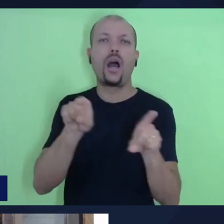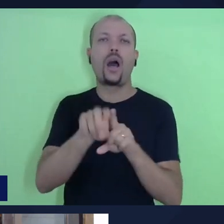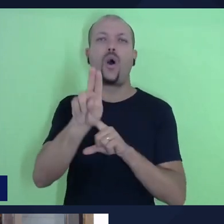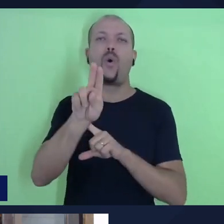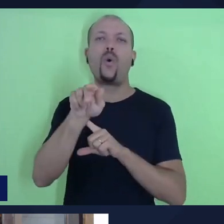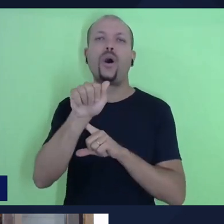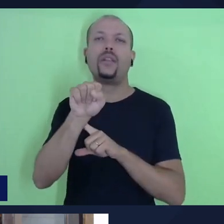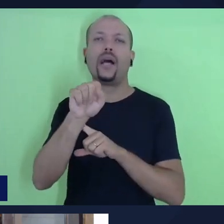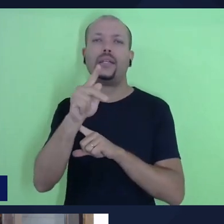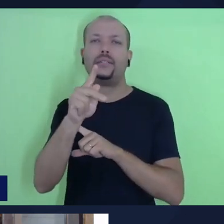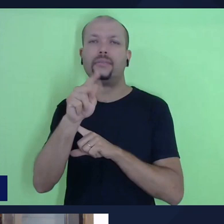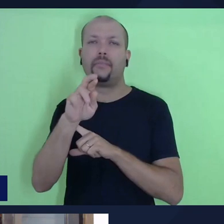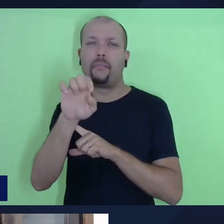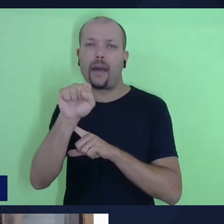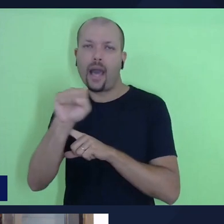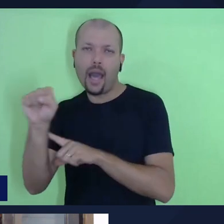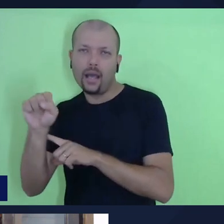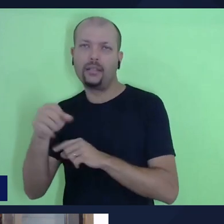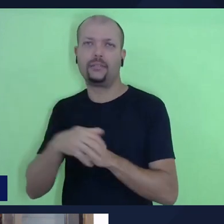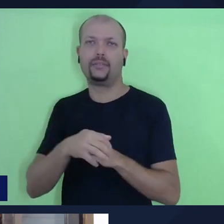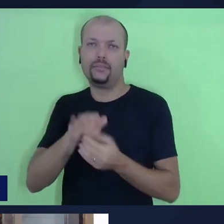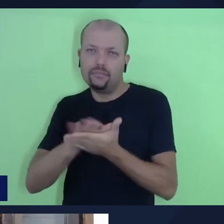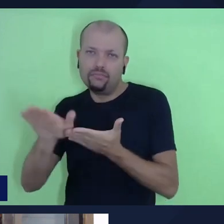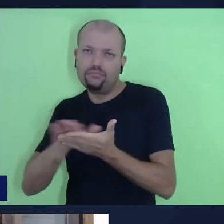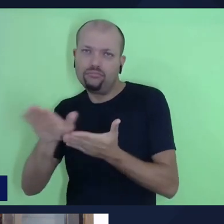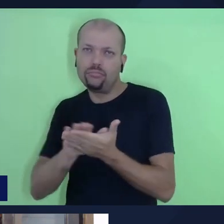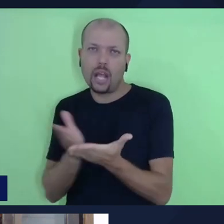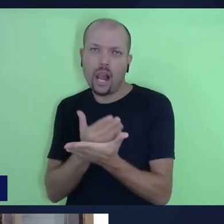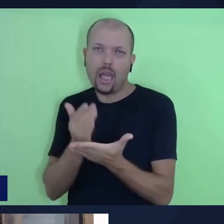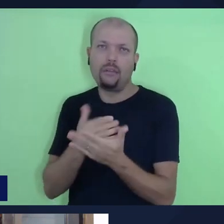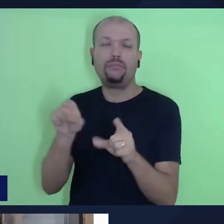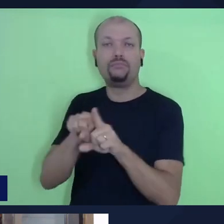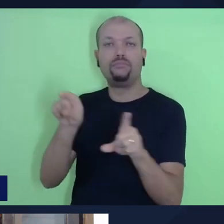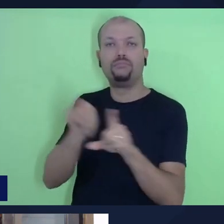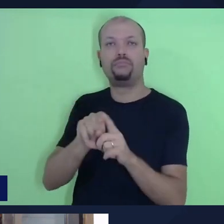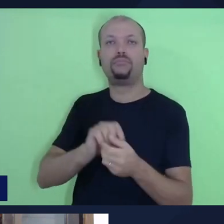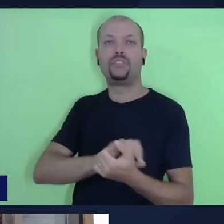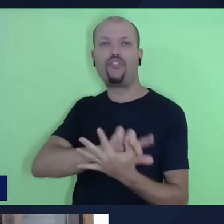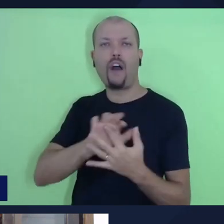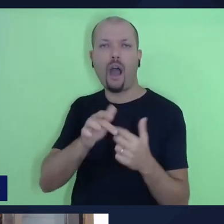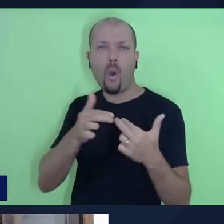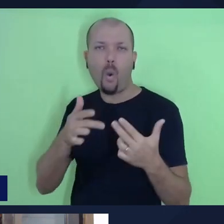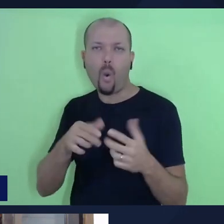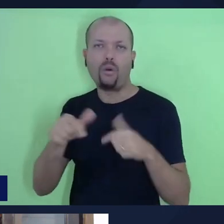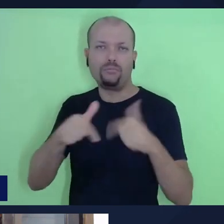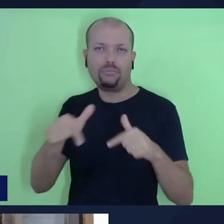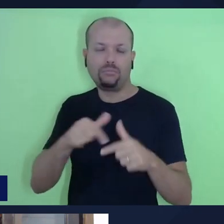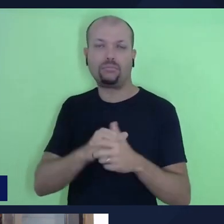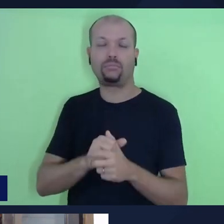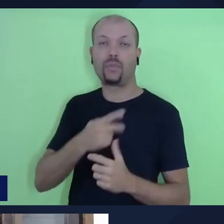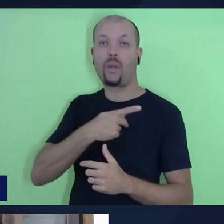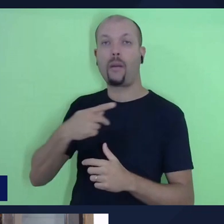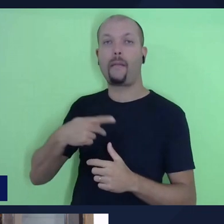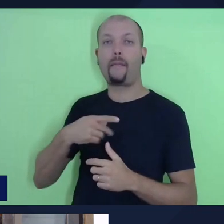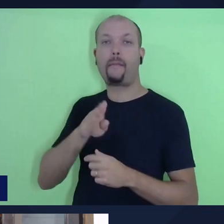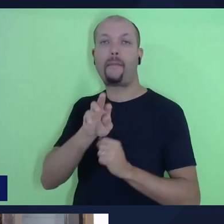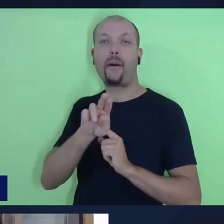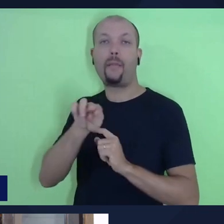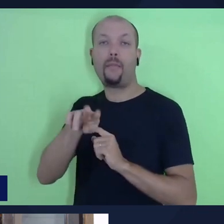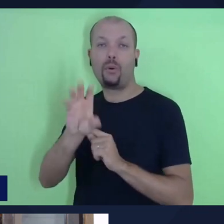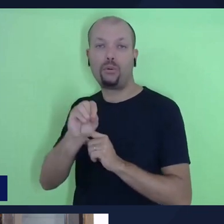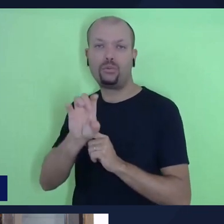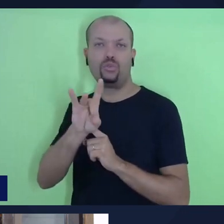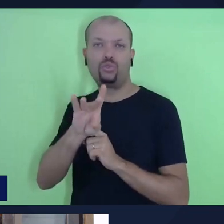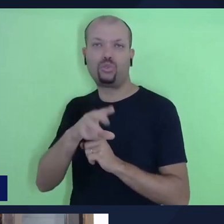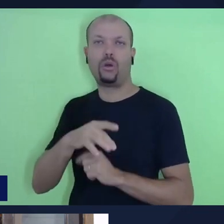ele também atuou como diretor do escritório de dados e métricas, e o pastor Bruno, ele atua em várias áreas, não só na teologia,